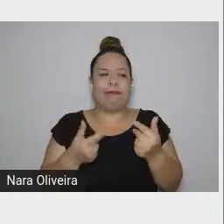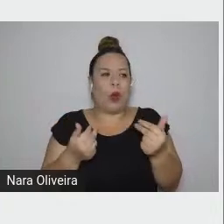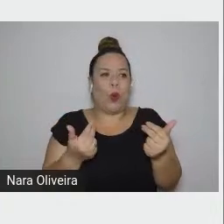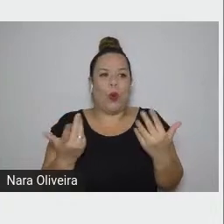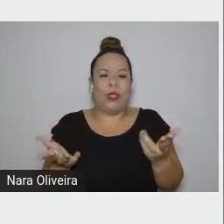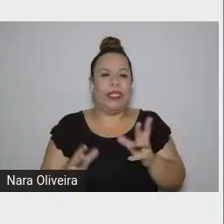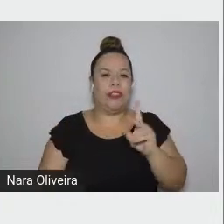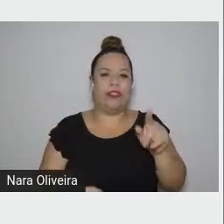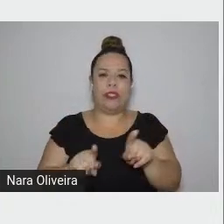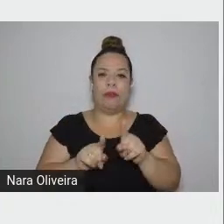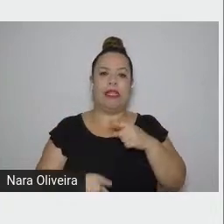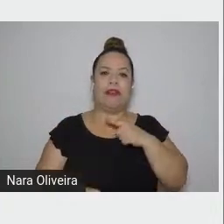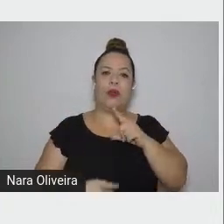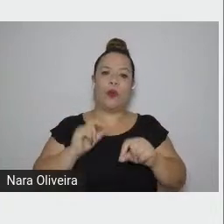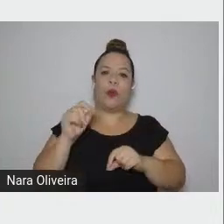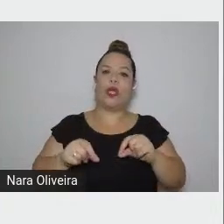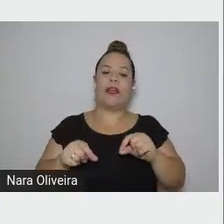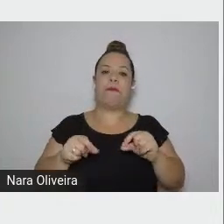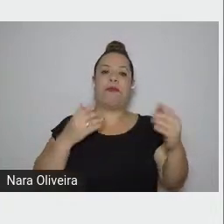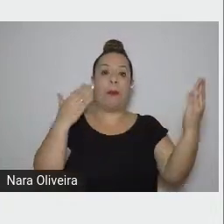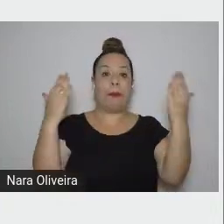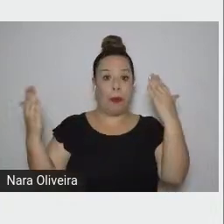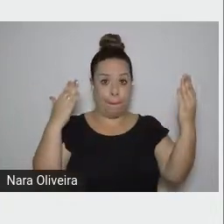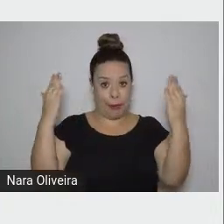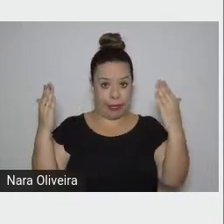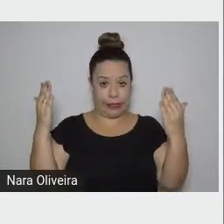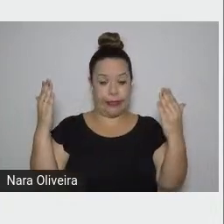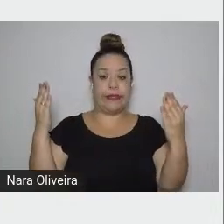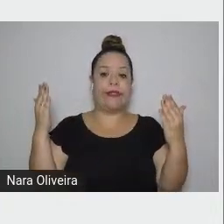paralelismo entre a